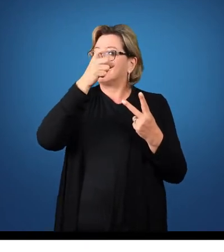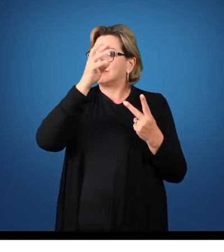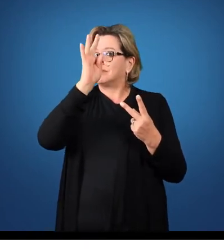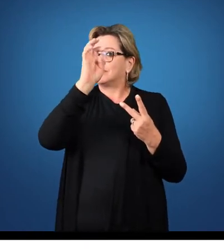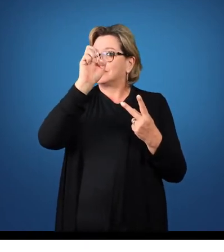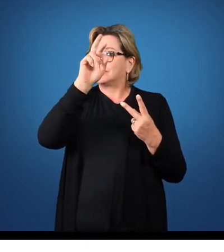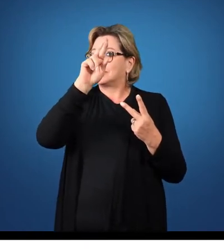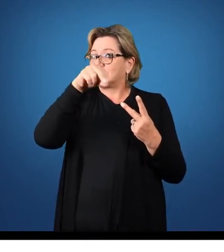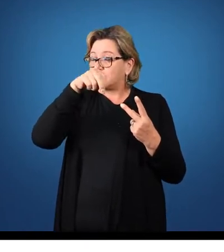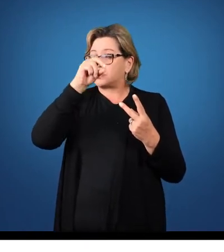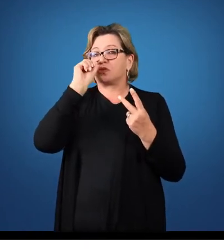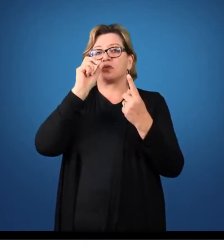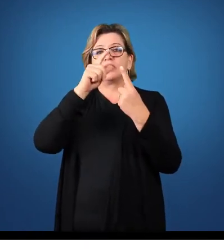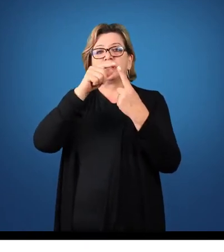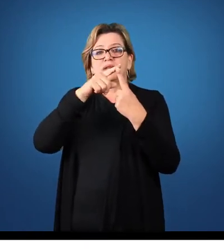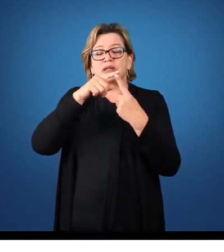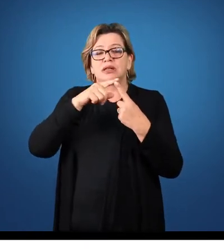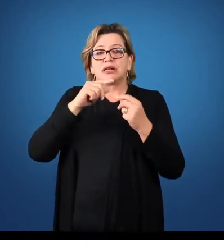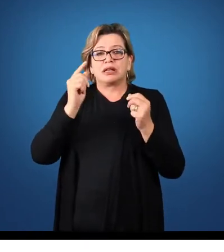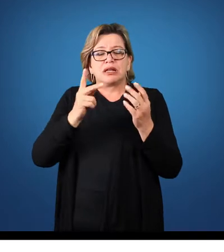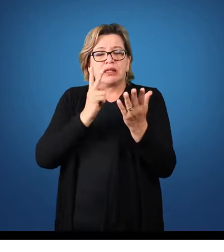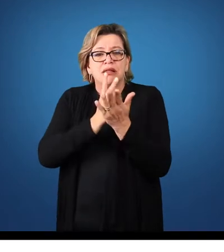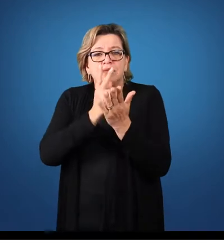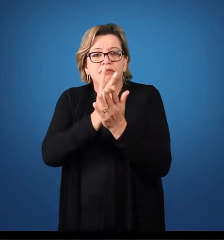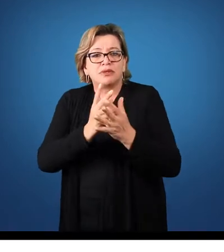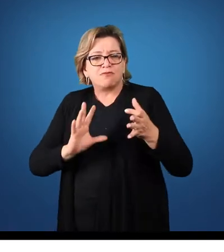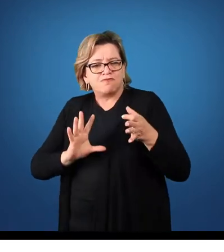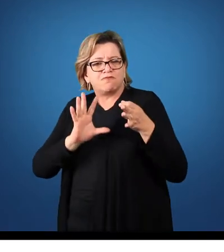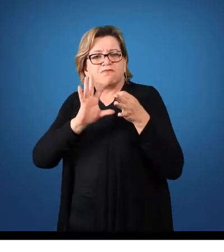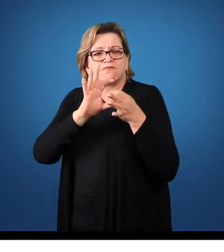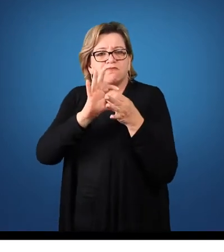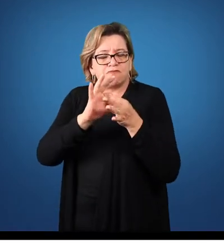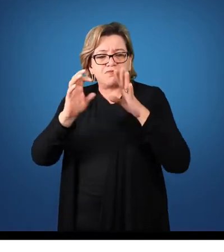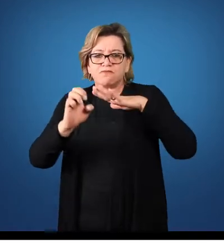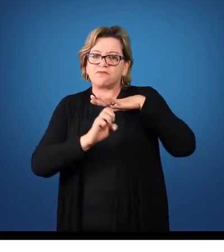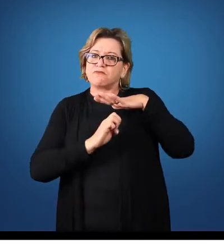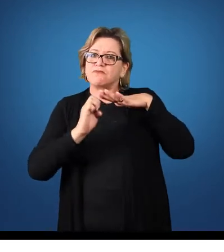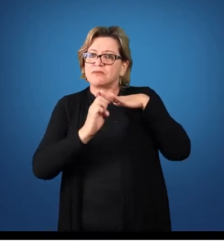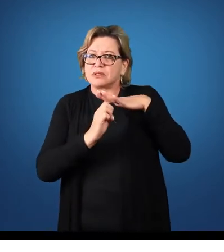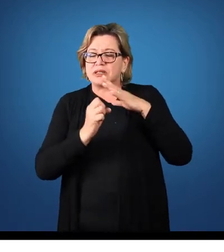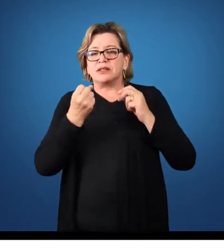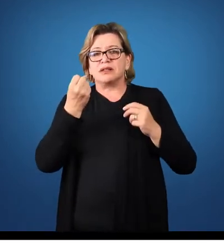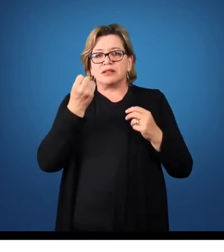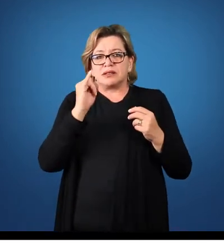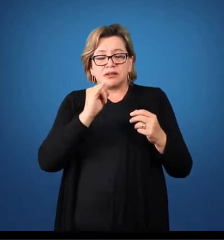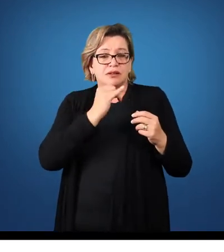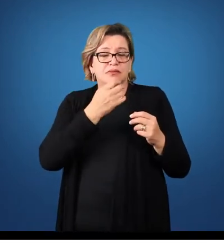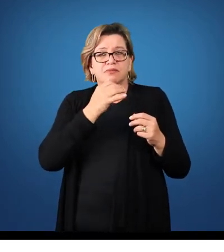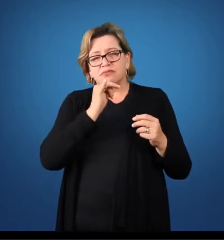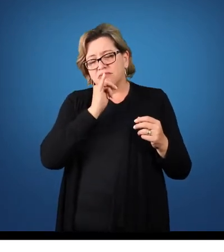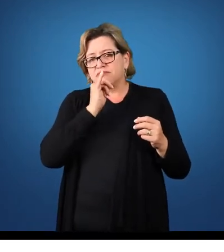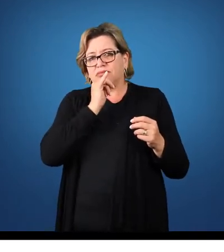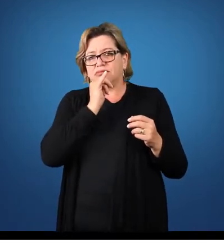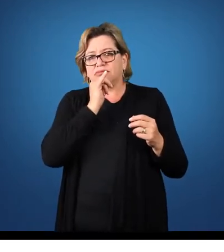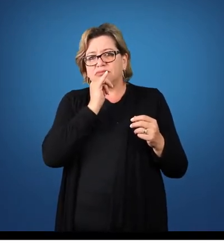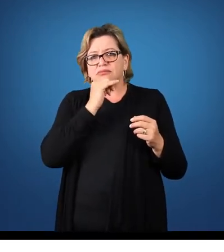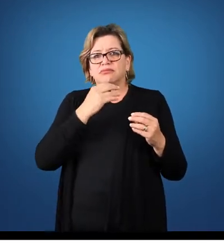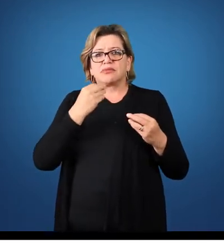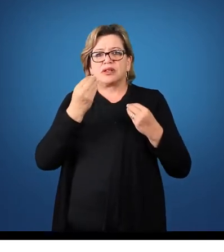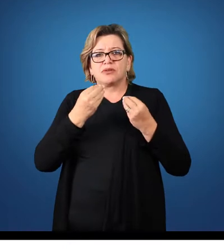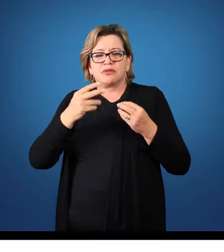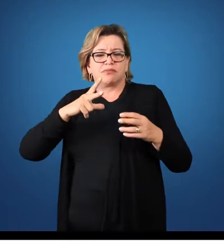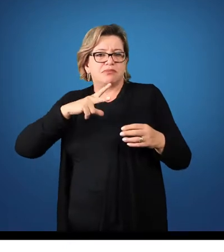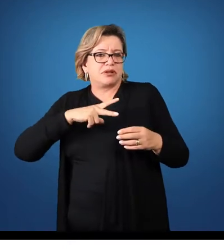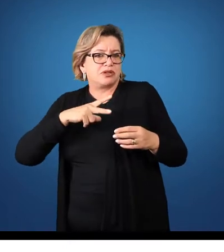internos são todos aqueles que estão diretamente vinculados a essa entidade. Se for uma entidade, por exemplo, uma entidade